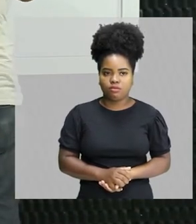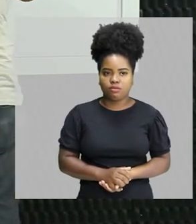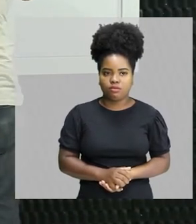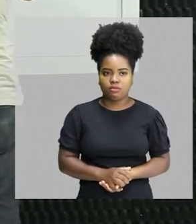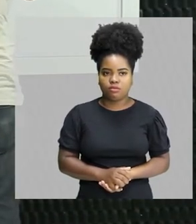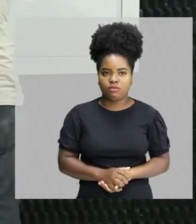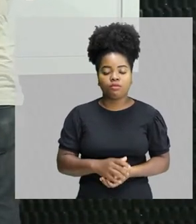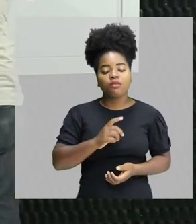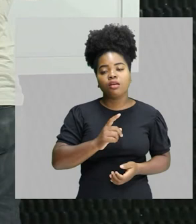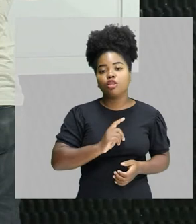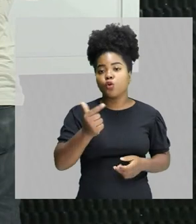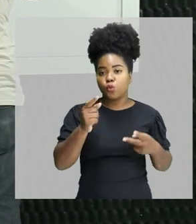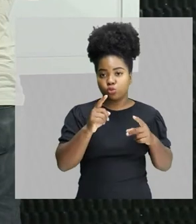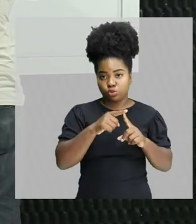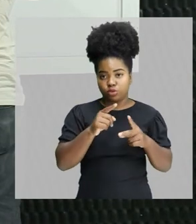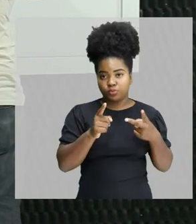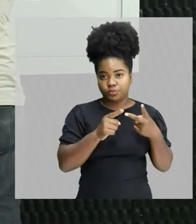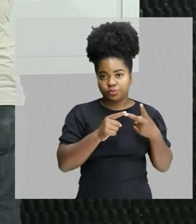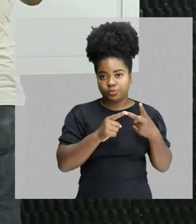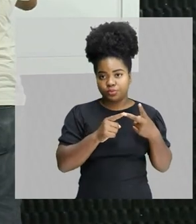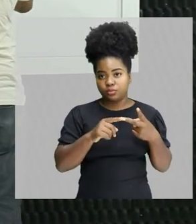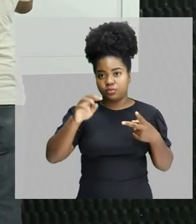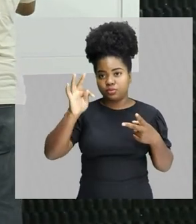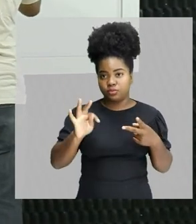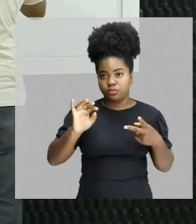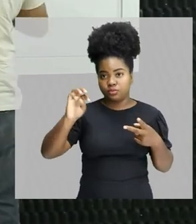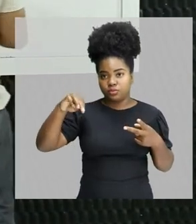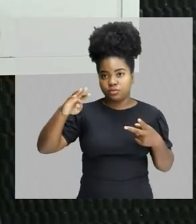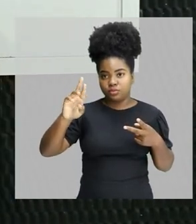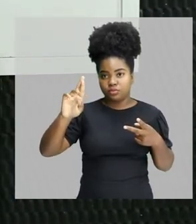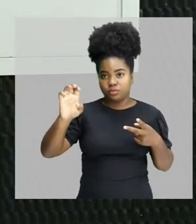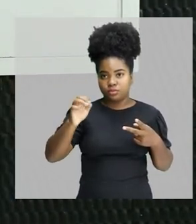O timbre, por exemplo,